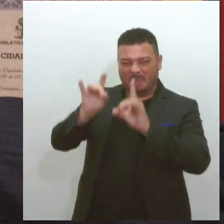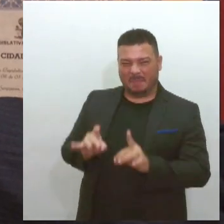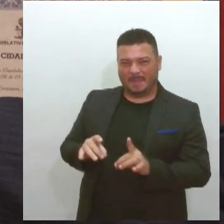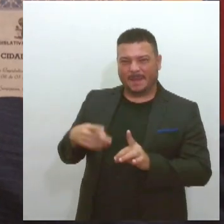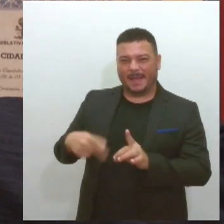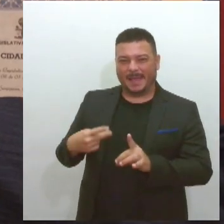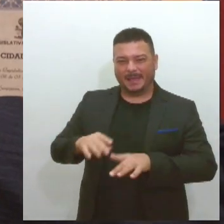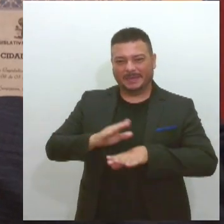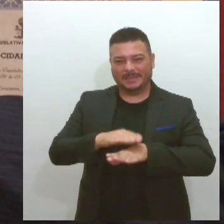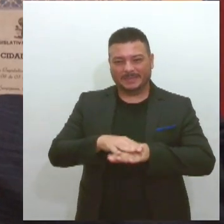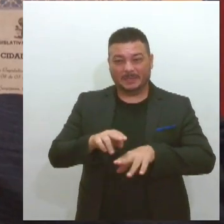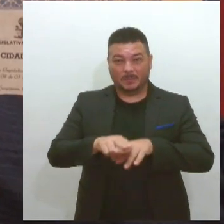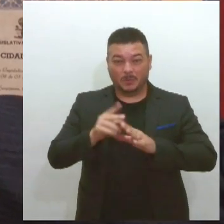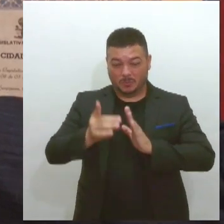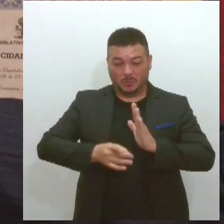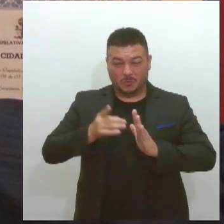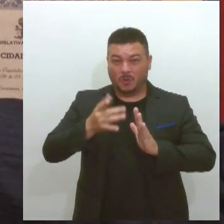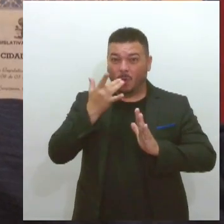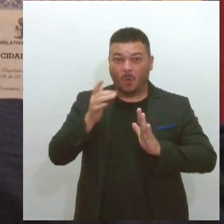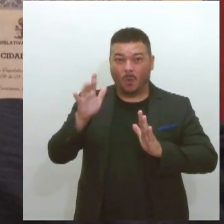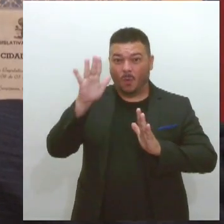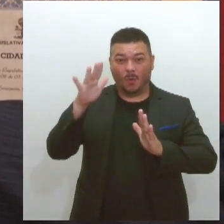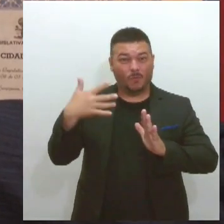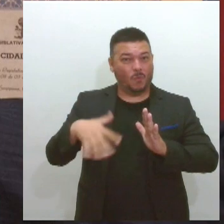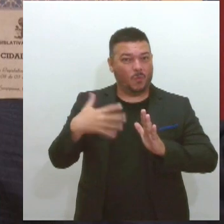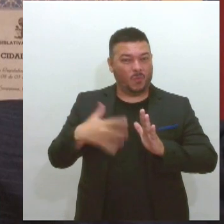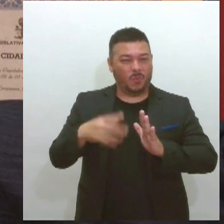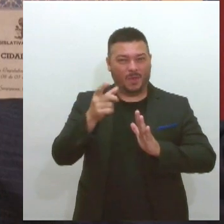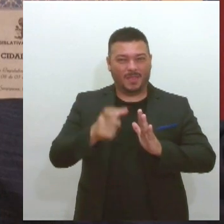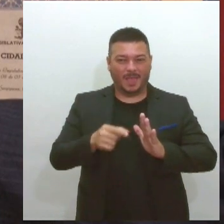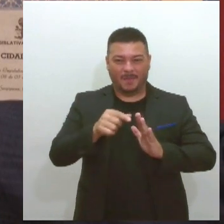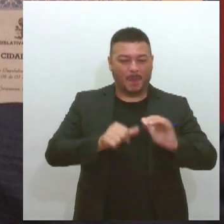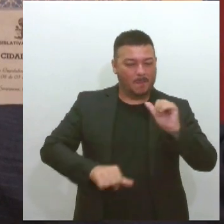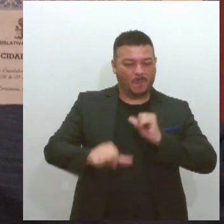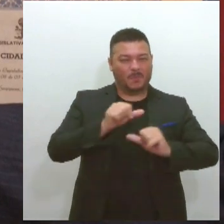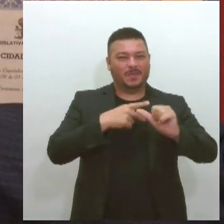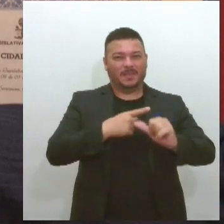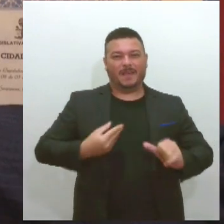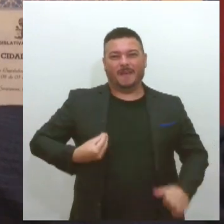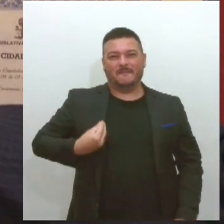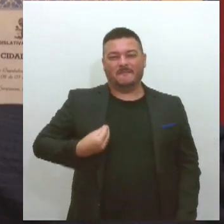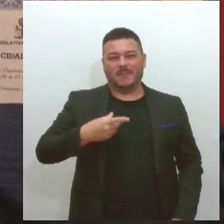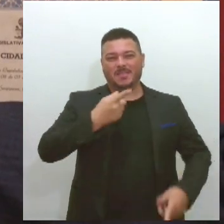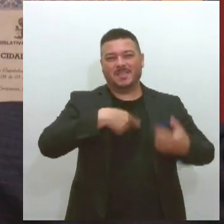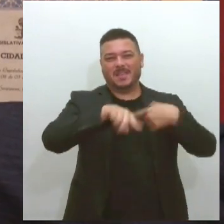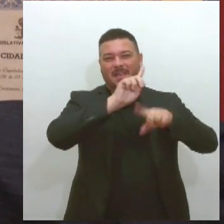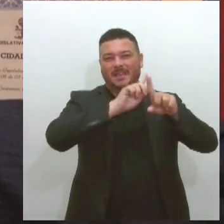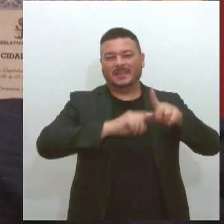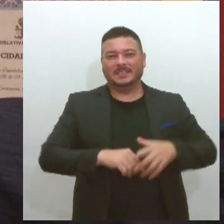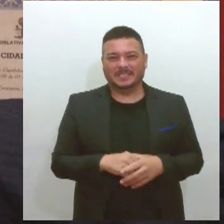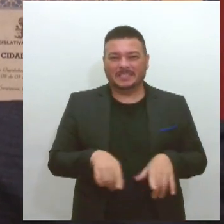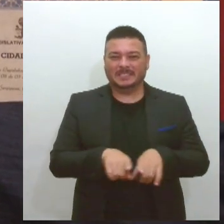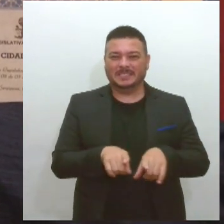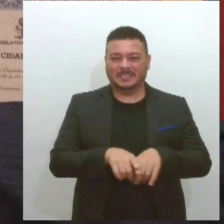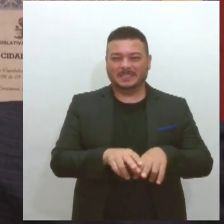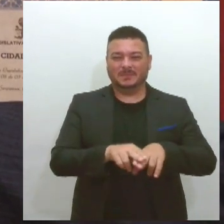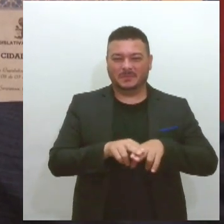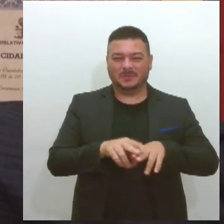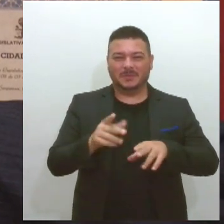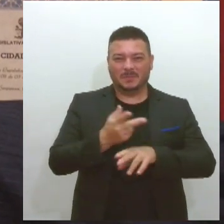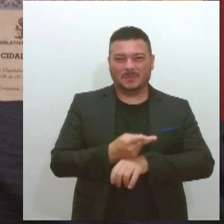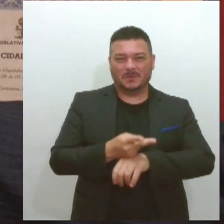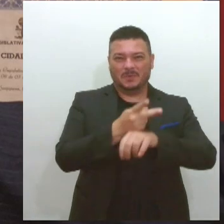discos de ouro foram realmente grandes chaves grandes viradas de chave na carreira de Clemilda tanto com o Prendo Tadeu tanto com o Forrocheiroso